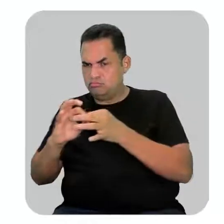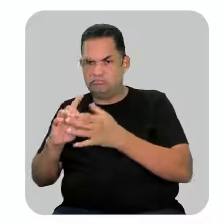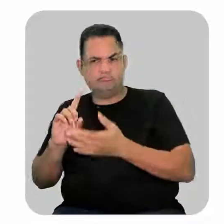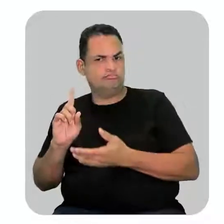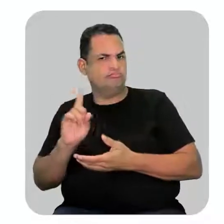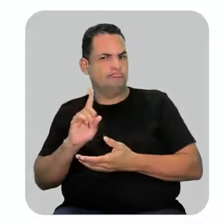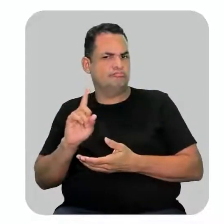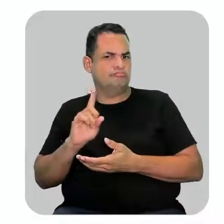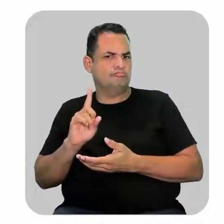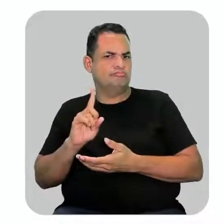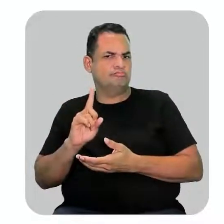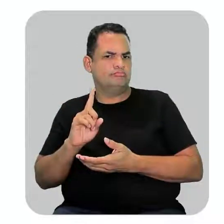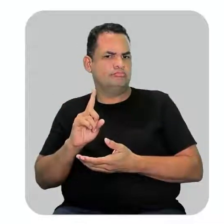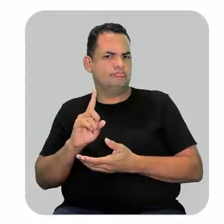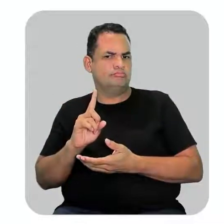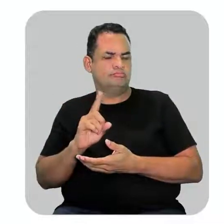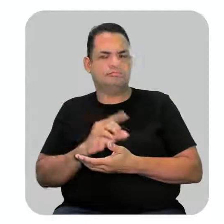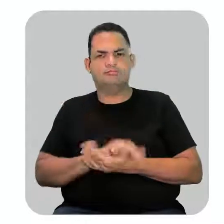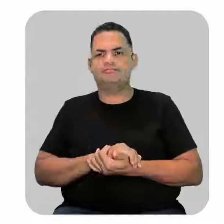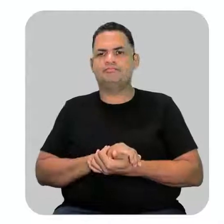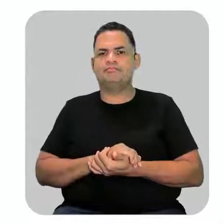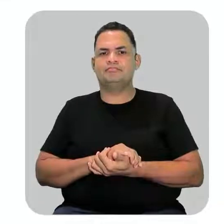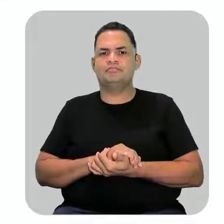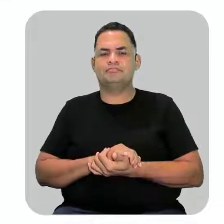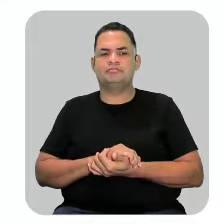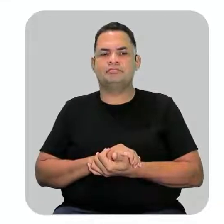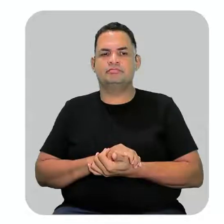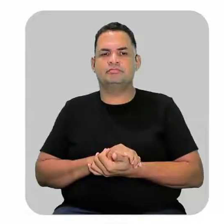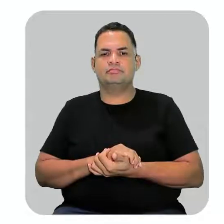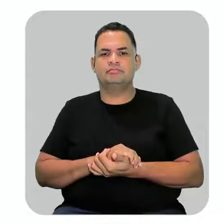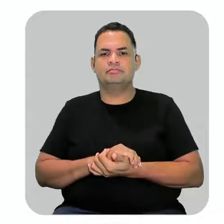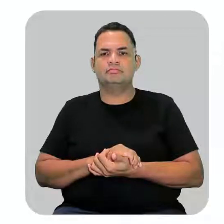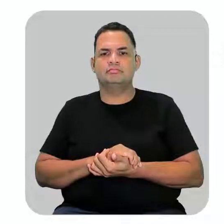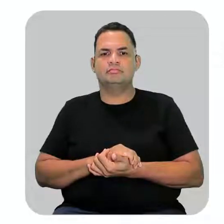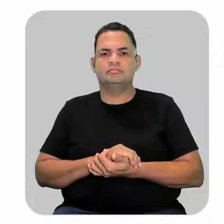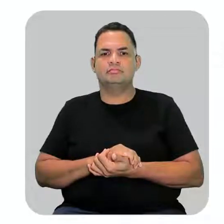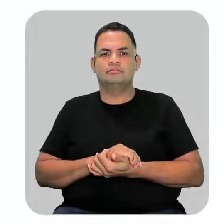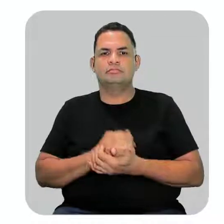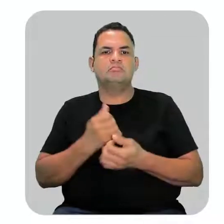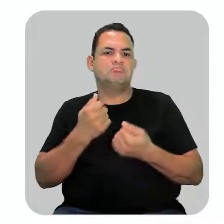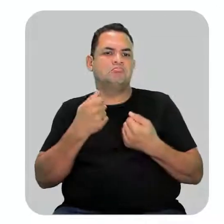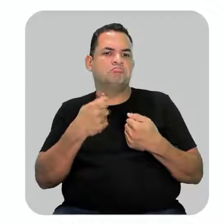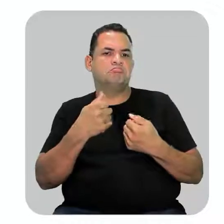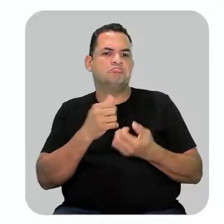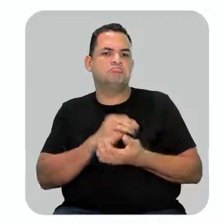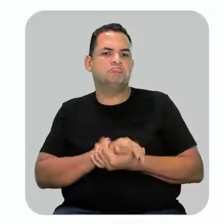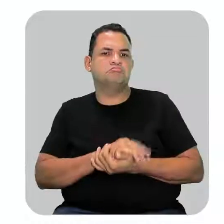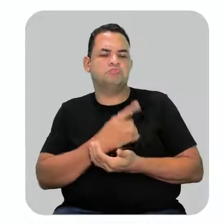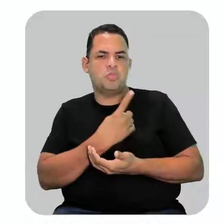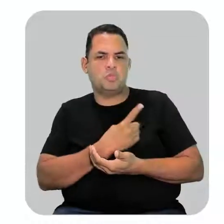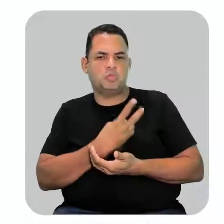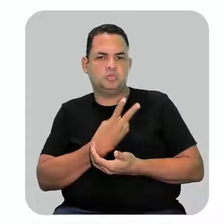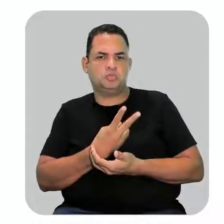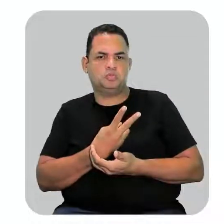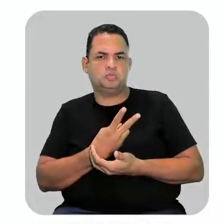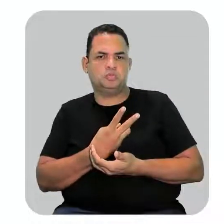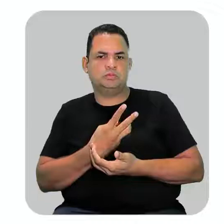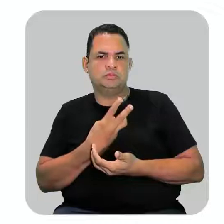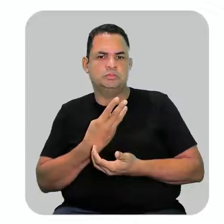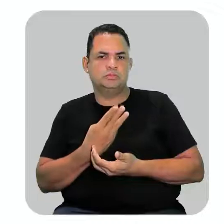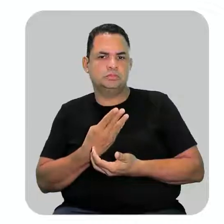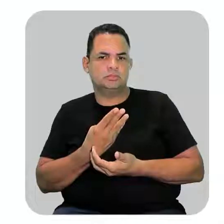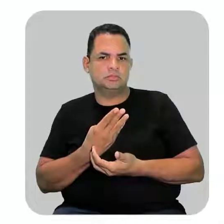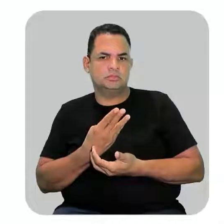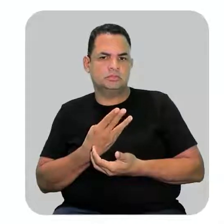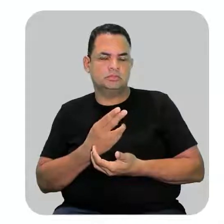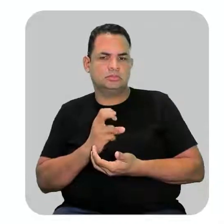eu acho que dá para ser uma cadeia com maior quantidade de carbono vamos olhar aqui pode ser assim também 1 2 3